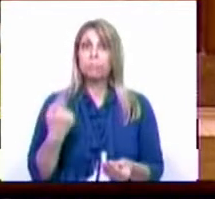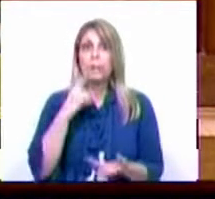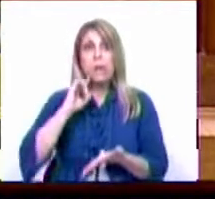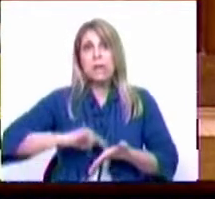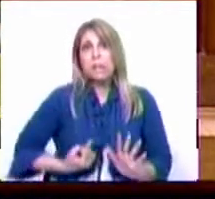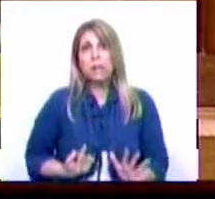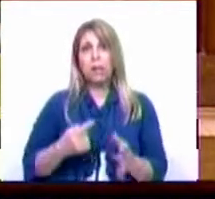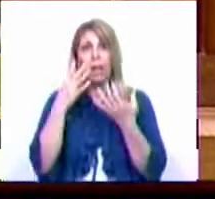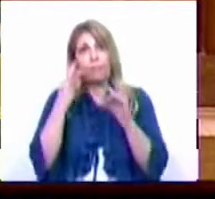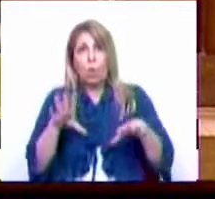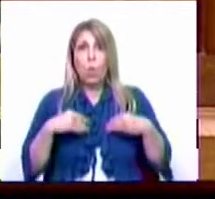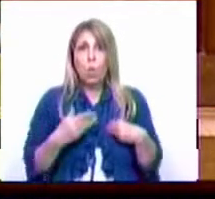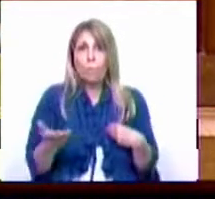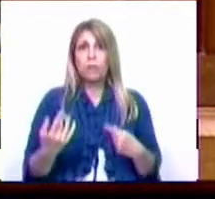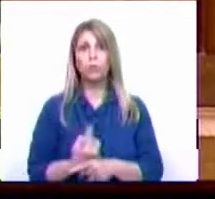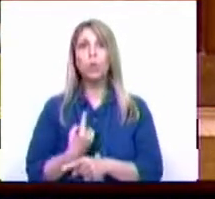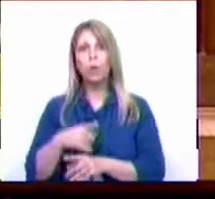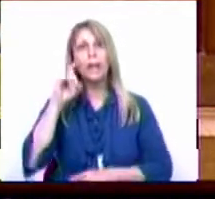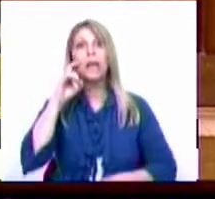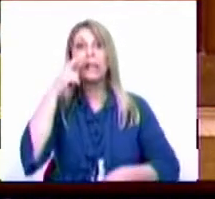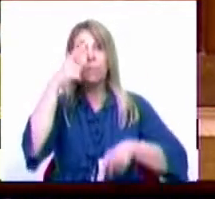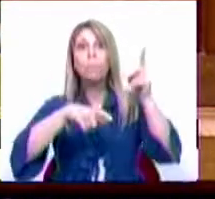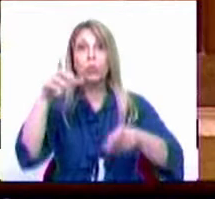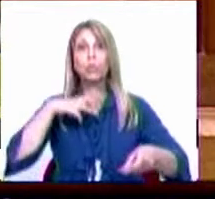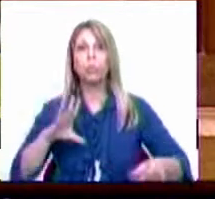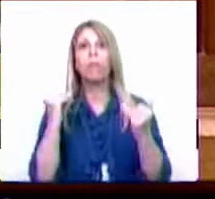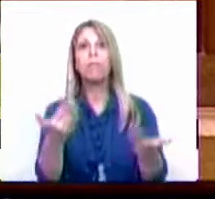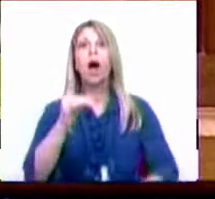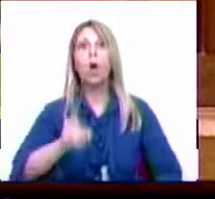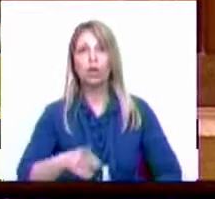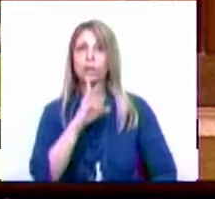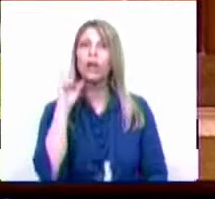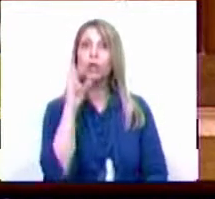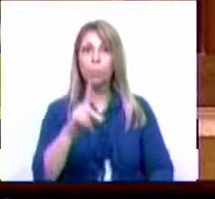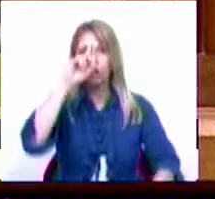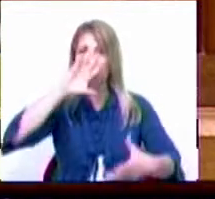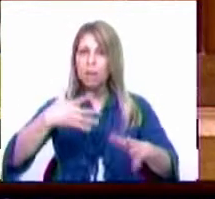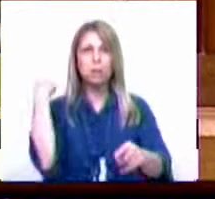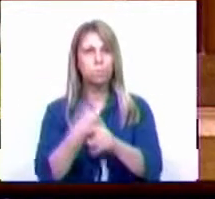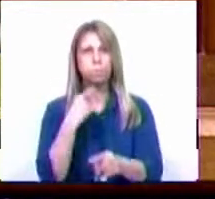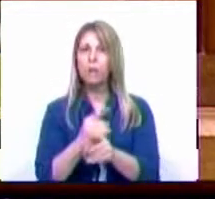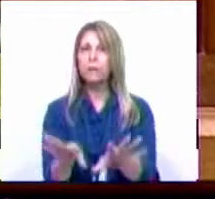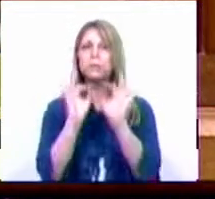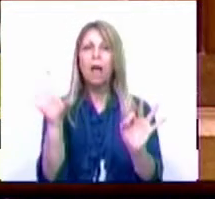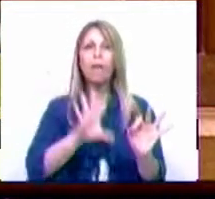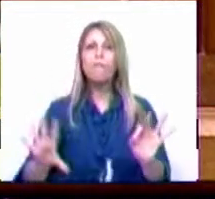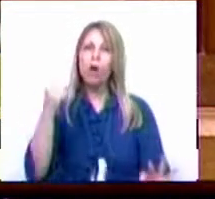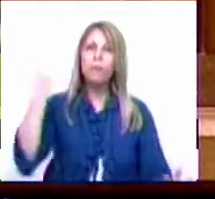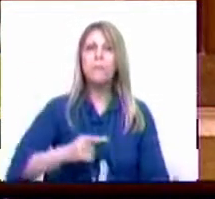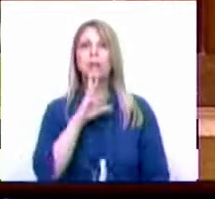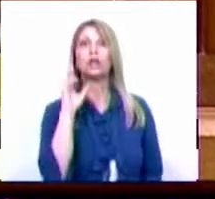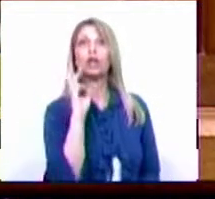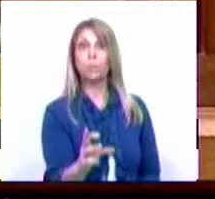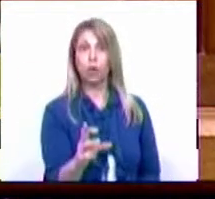garantimos apenas o seguinte aos portugueses. Continuaremos a responder a esta crise da forma que ela tem que ser respondida, identificando os